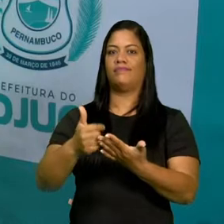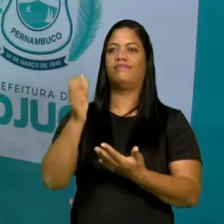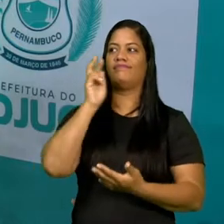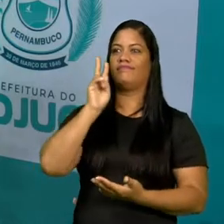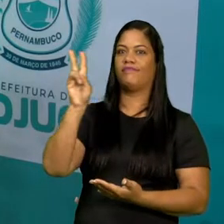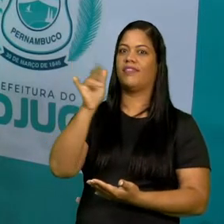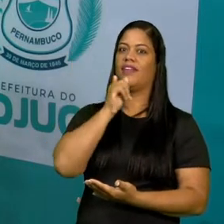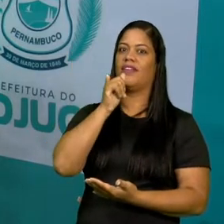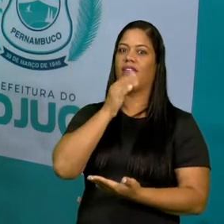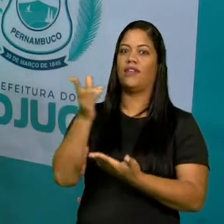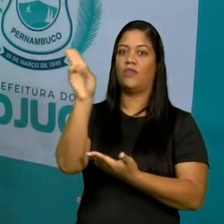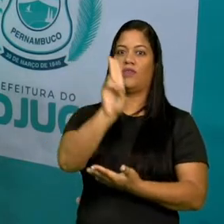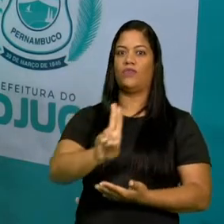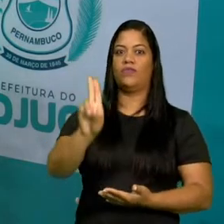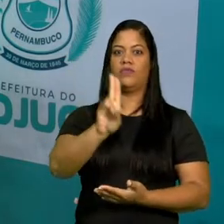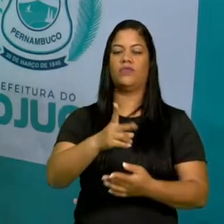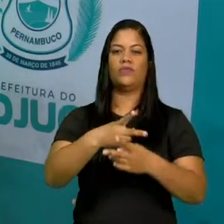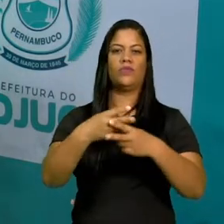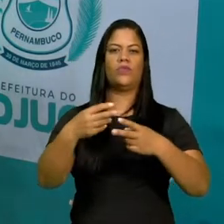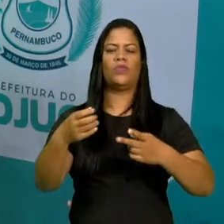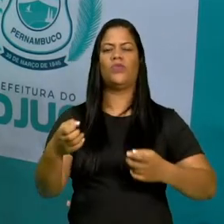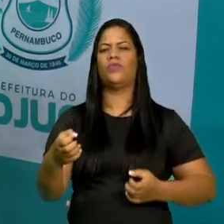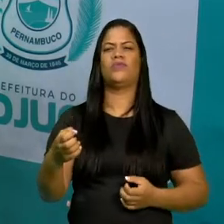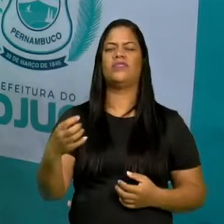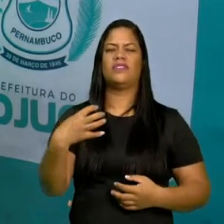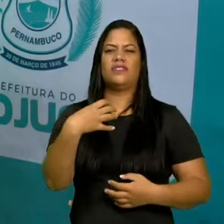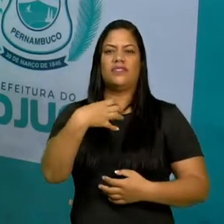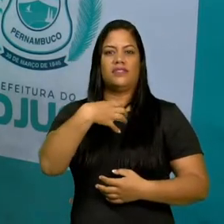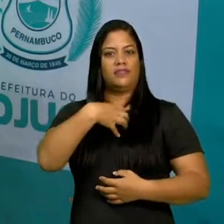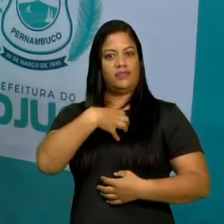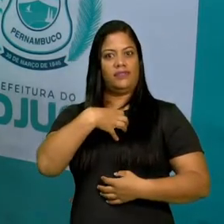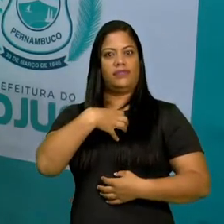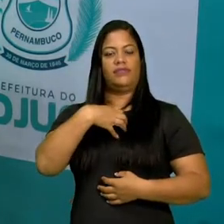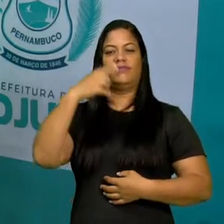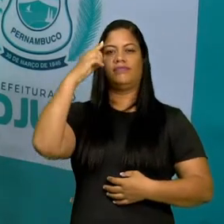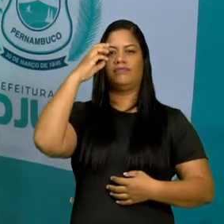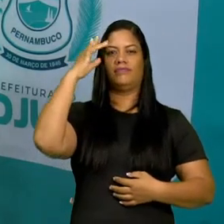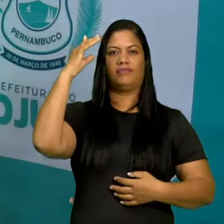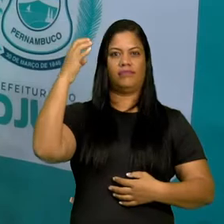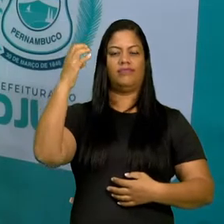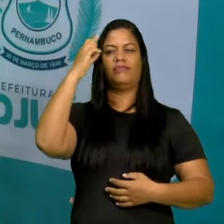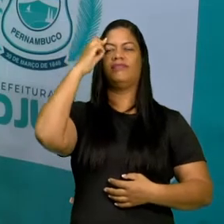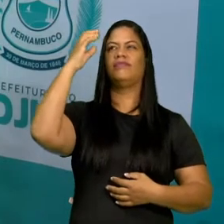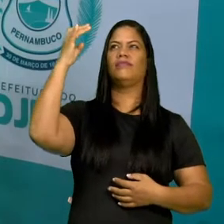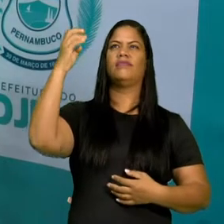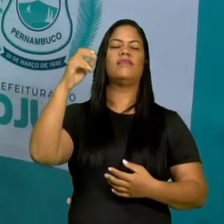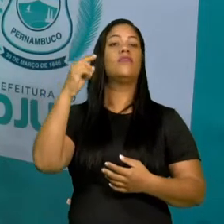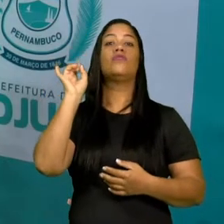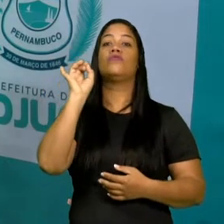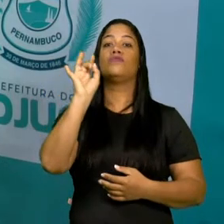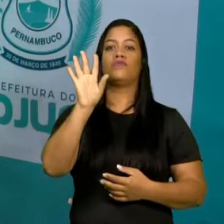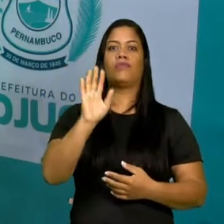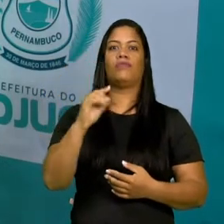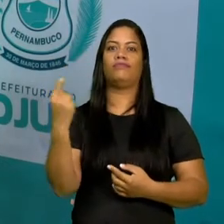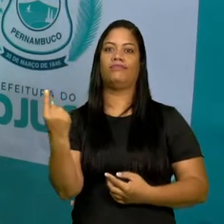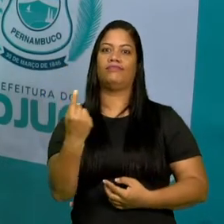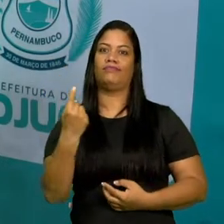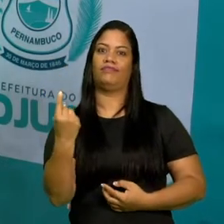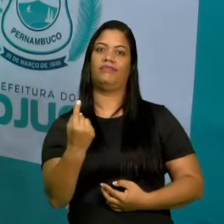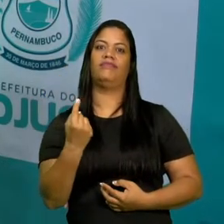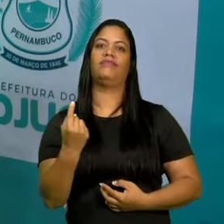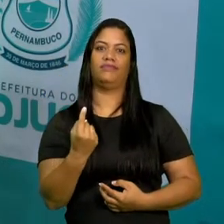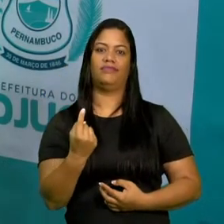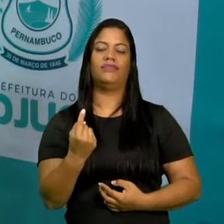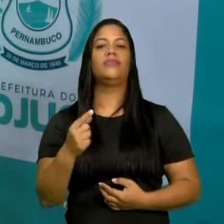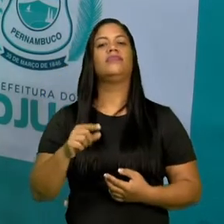tá? Onde a pessoa está usando algo inconsciente, algo da memória mesmo, da sua imaginação. E aqui a gente